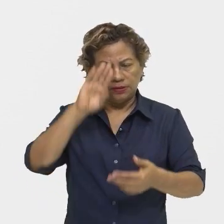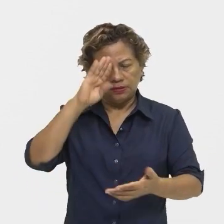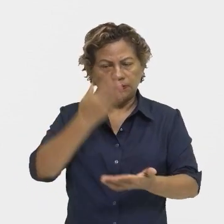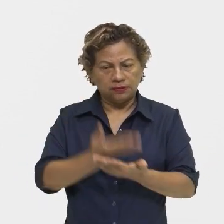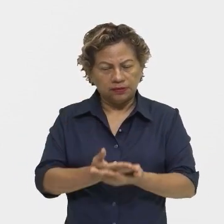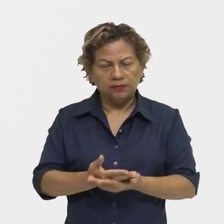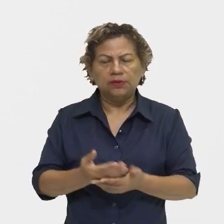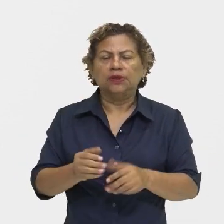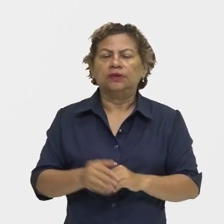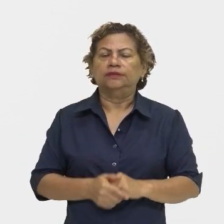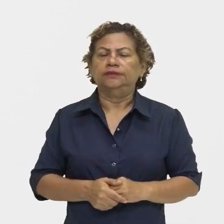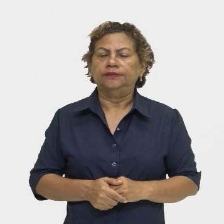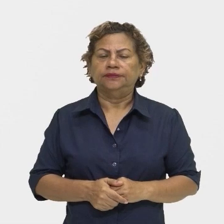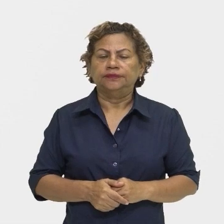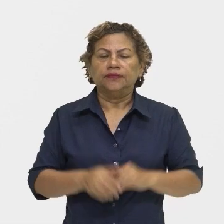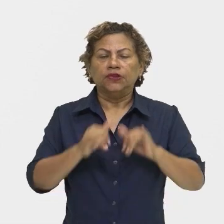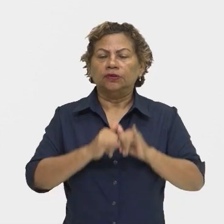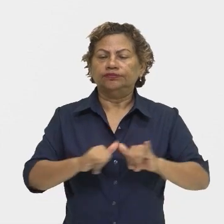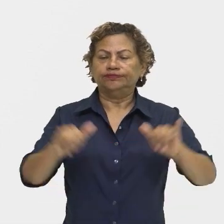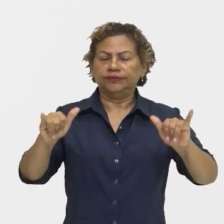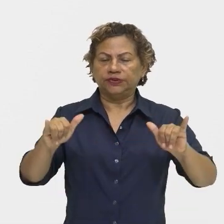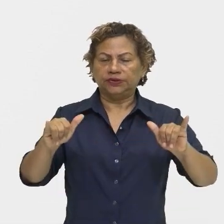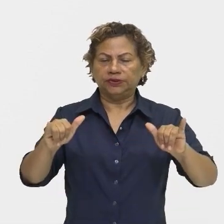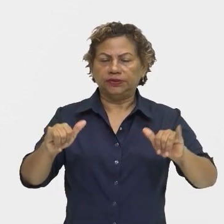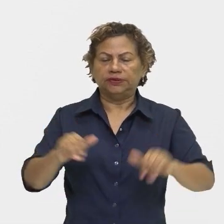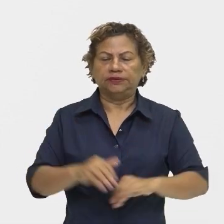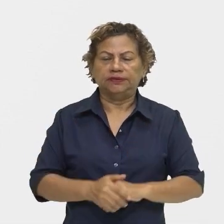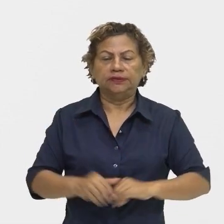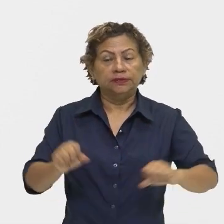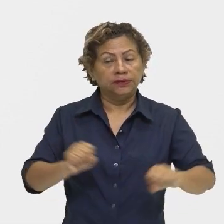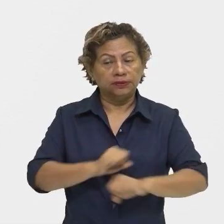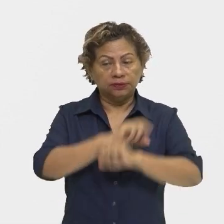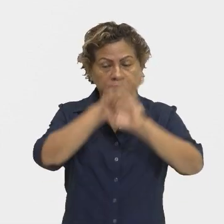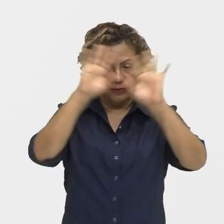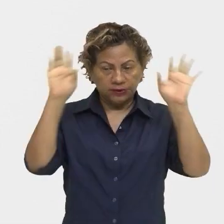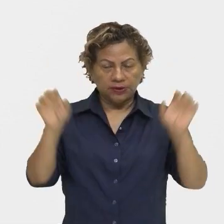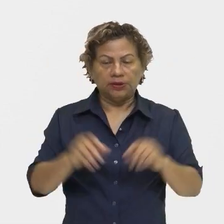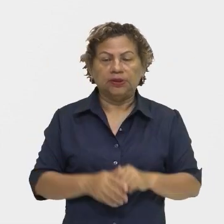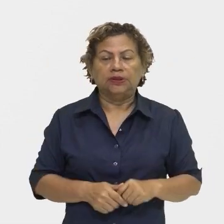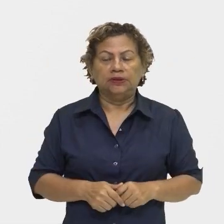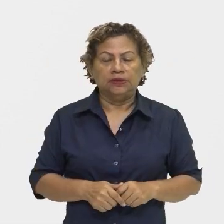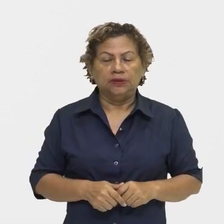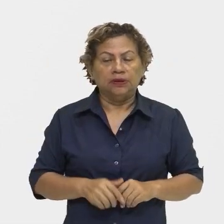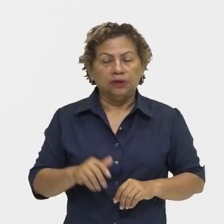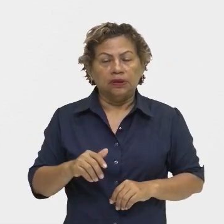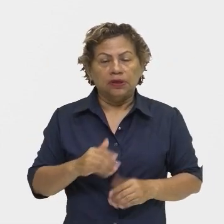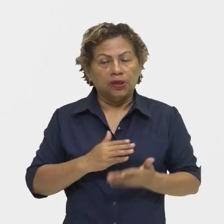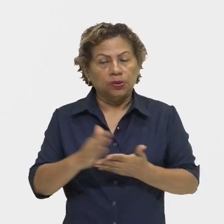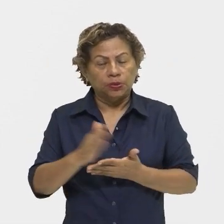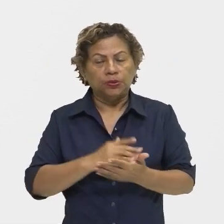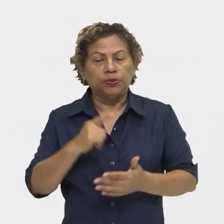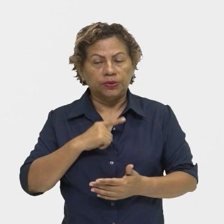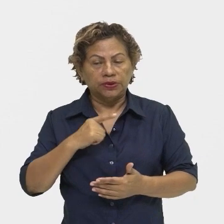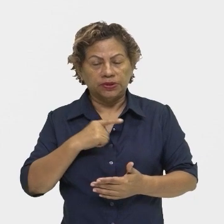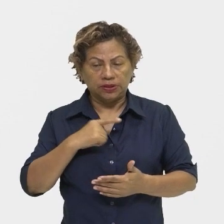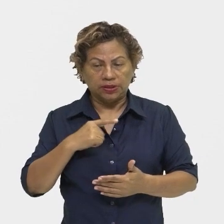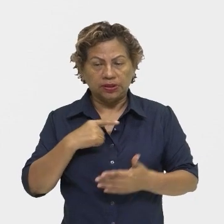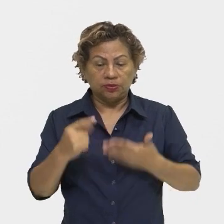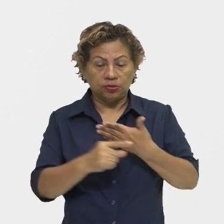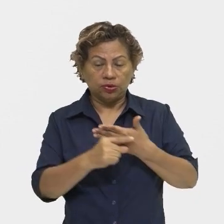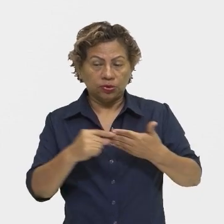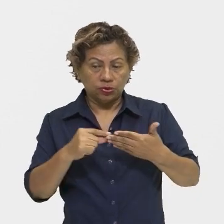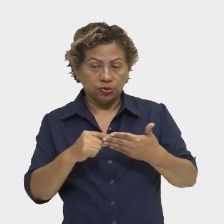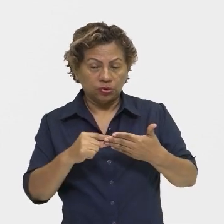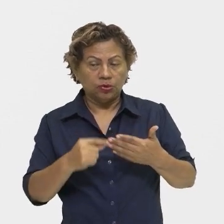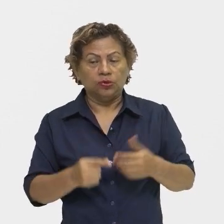notícia. E é claro, dependendo do fato, pode haver as declarações de autoridade, né? De alguém que possa estar